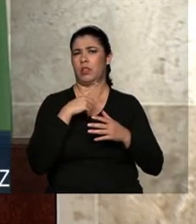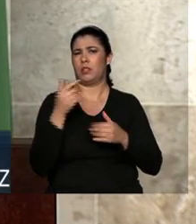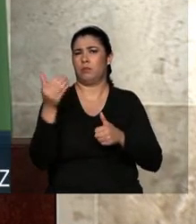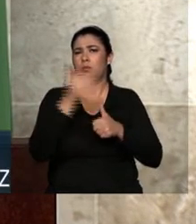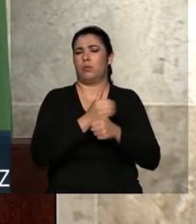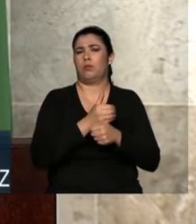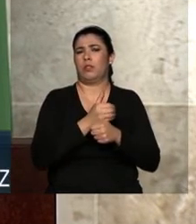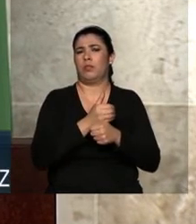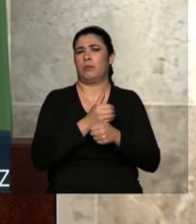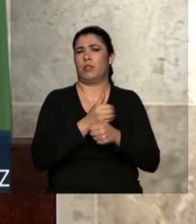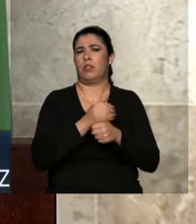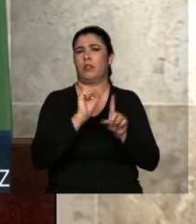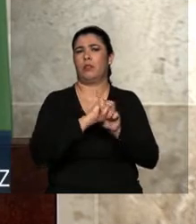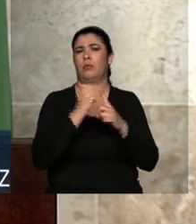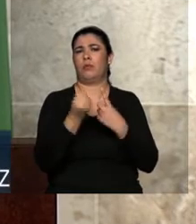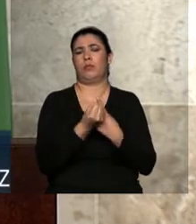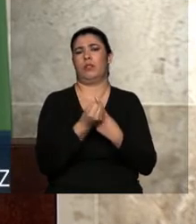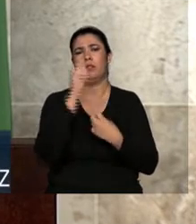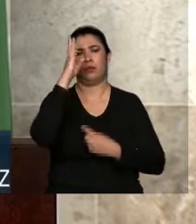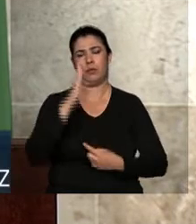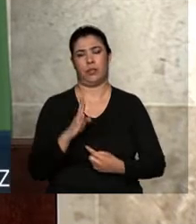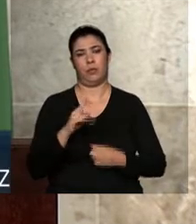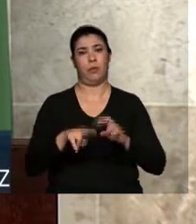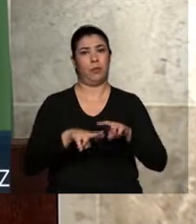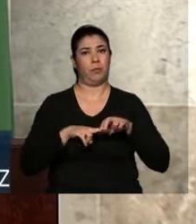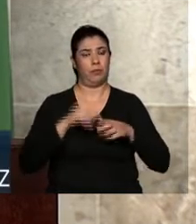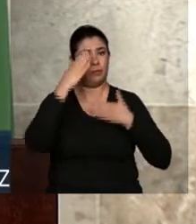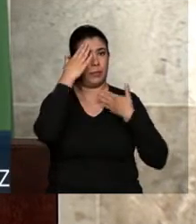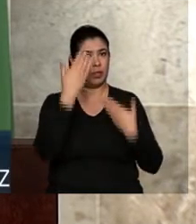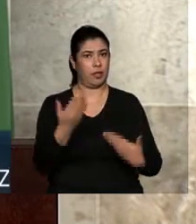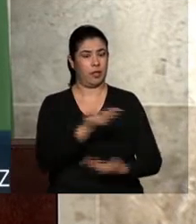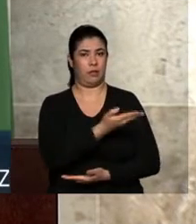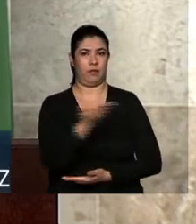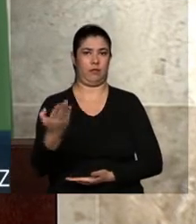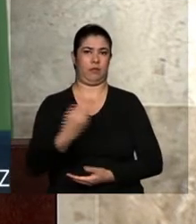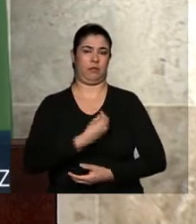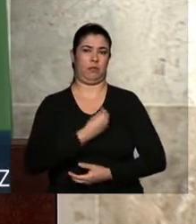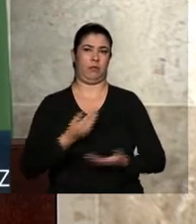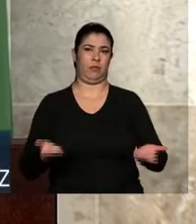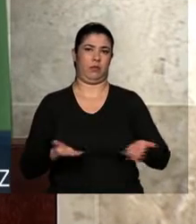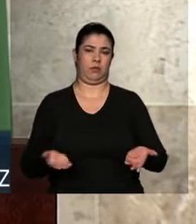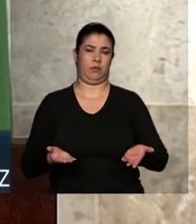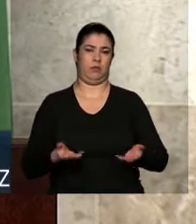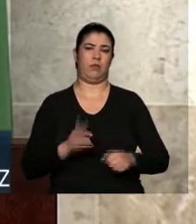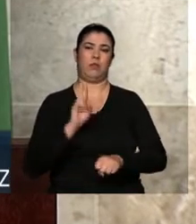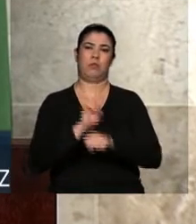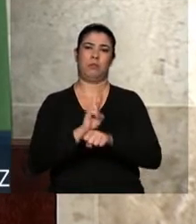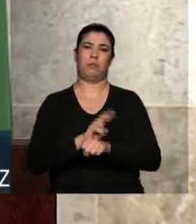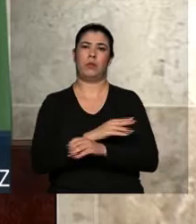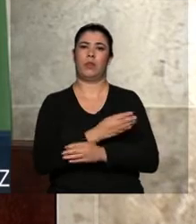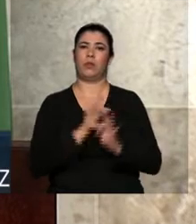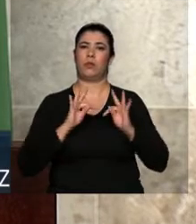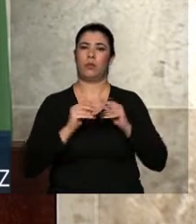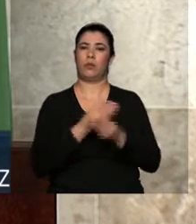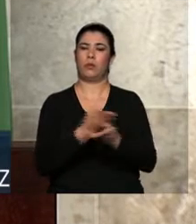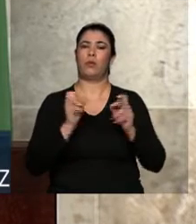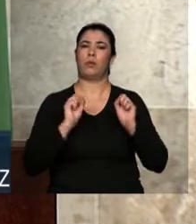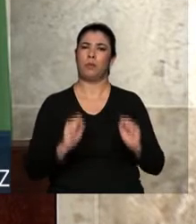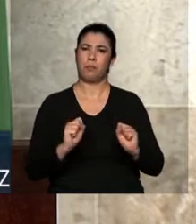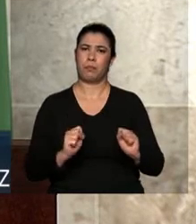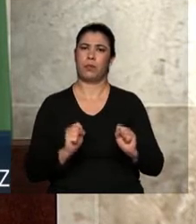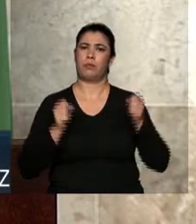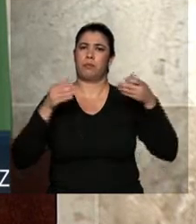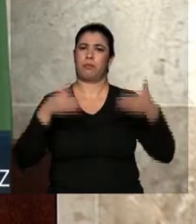sociedade brasileira. Por isso, eu agradeço a presença dos senhores, espero uma participação ativa,